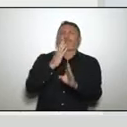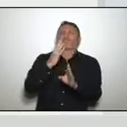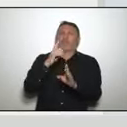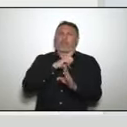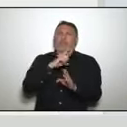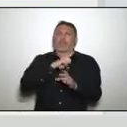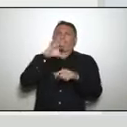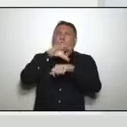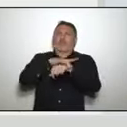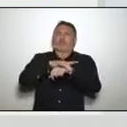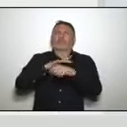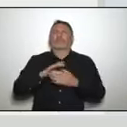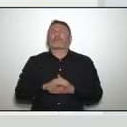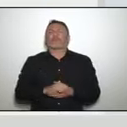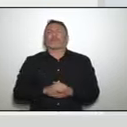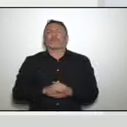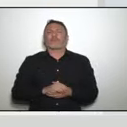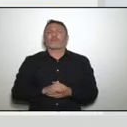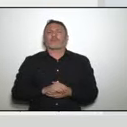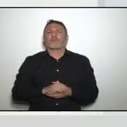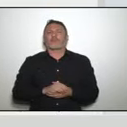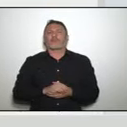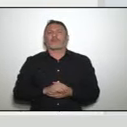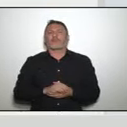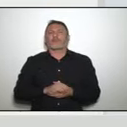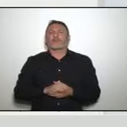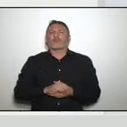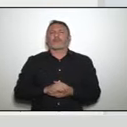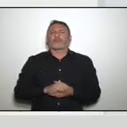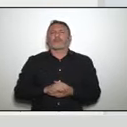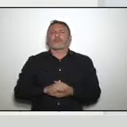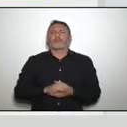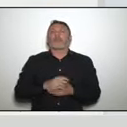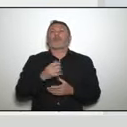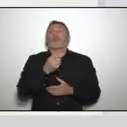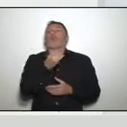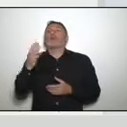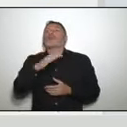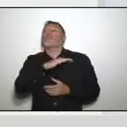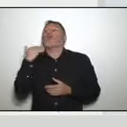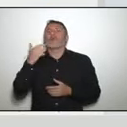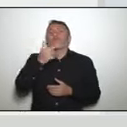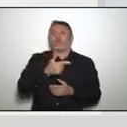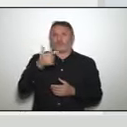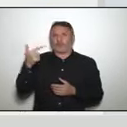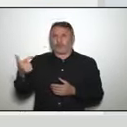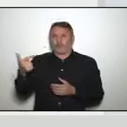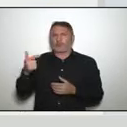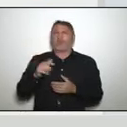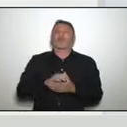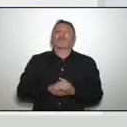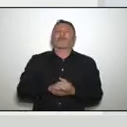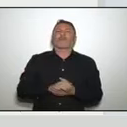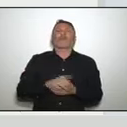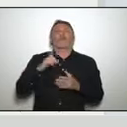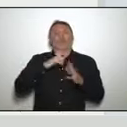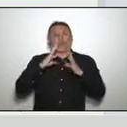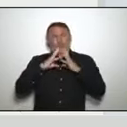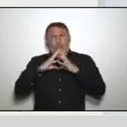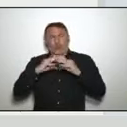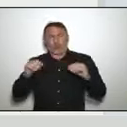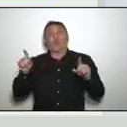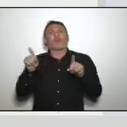nós temos aqui 22 óbitos e nós temos 462 pessoas curadas